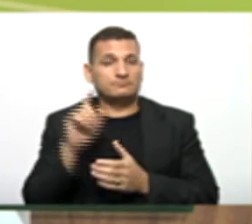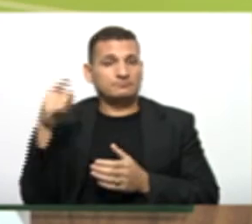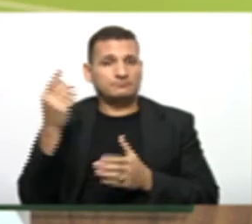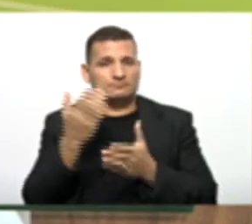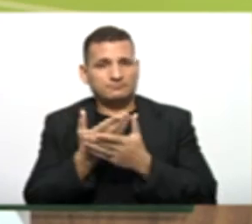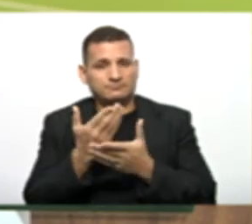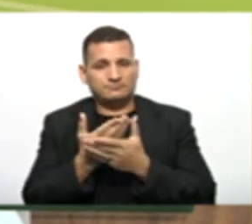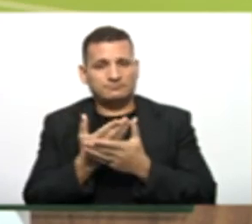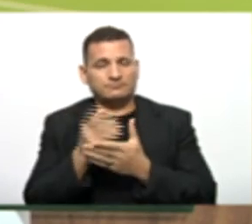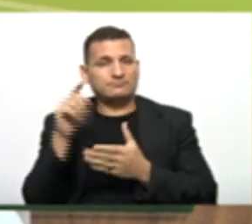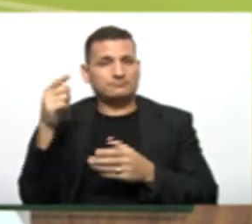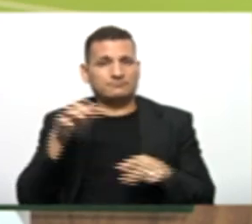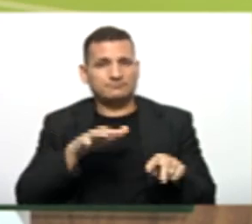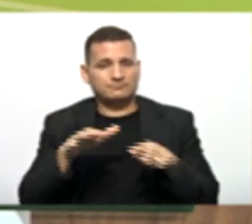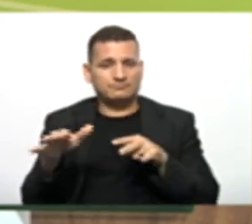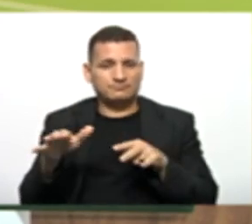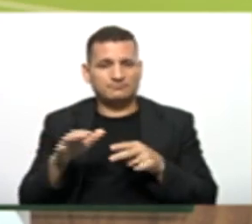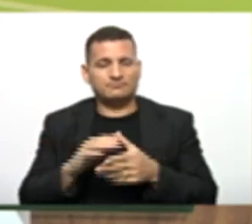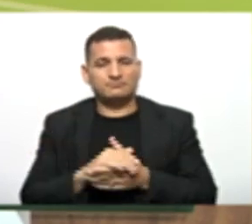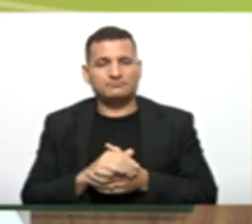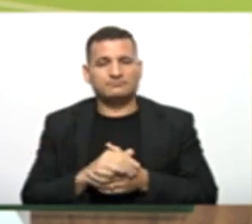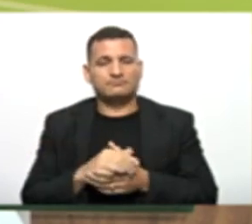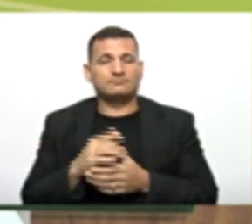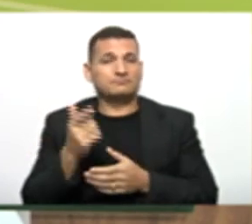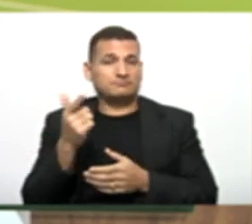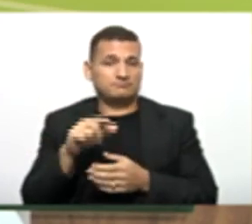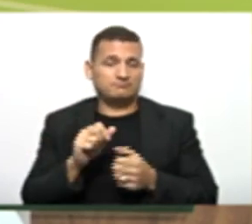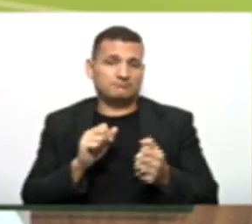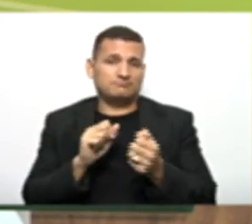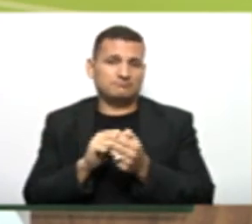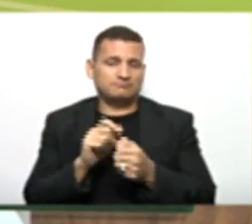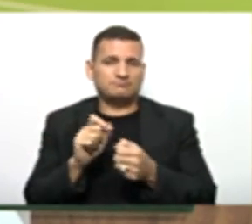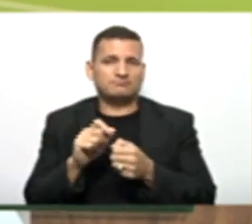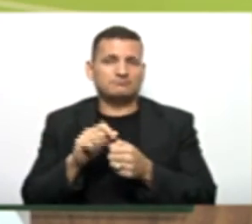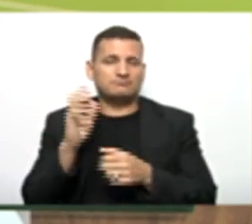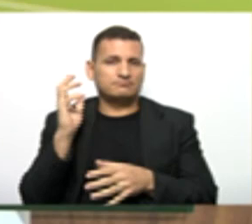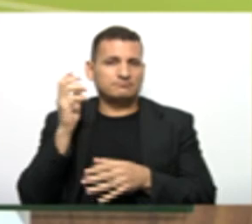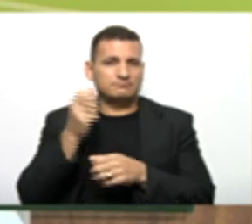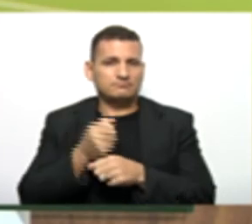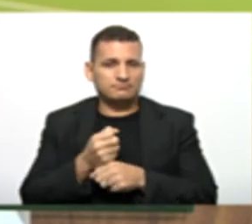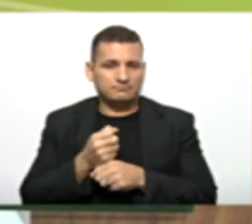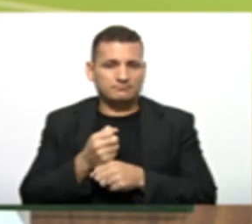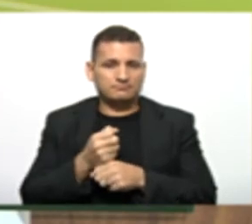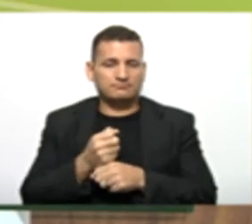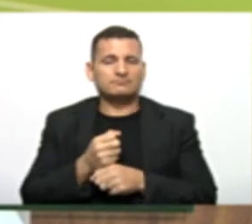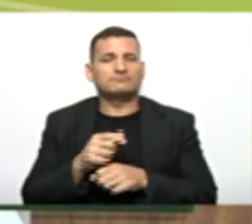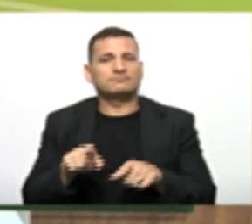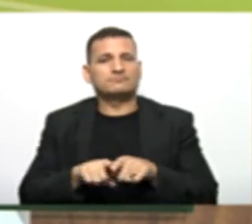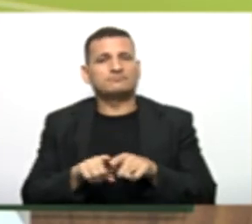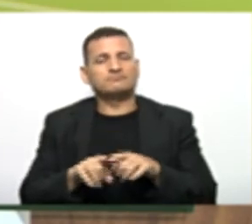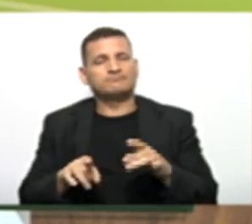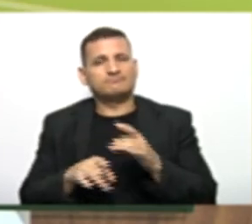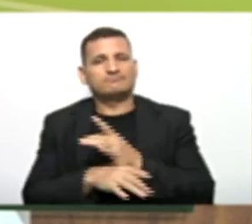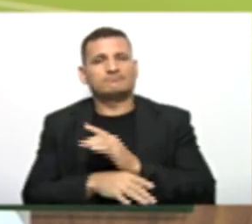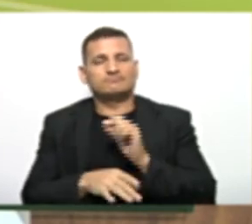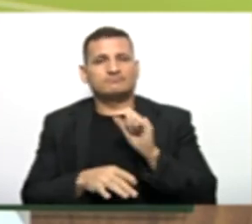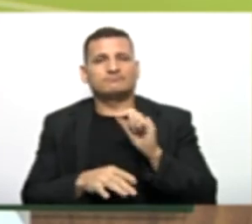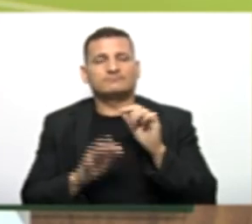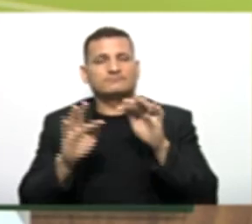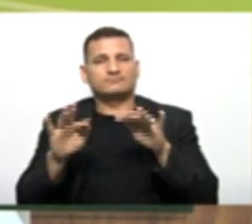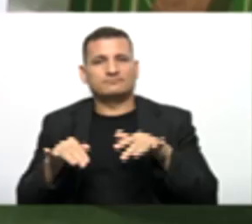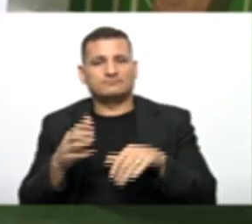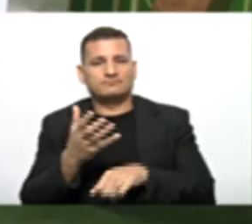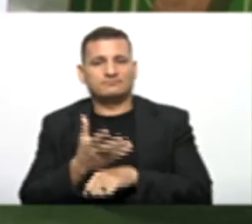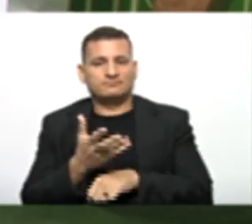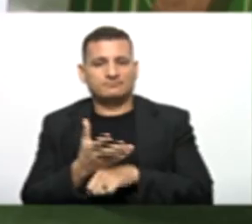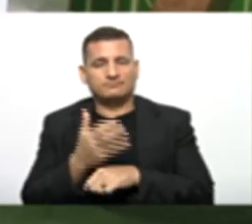vem Na semana que vem Nós vamos Estar aí novamente Para fazer essa revisão E nos preparar Para a finalização Da disciplina